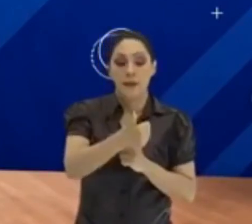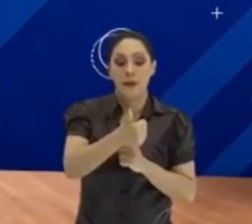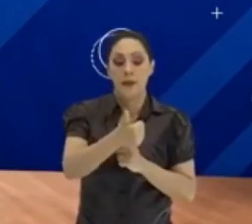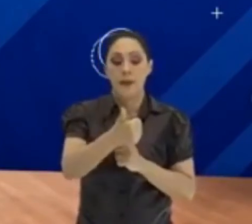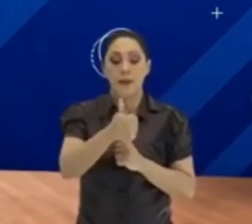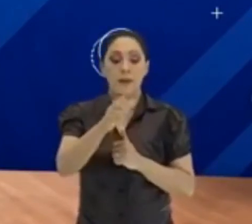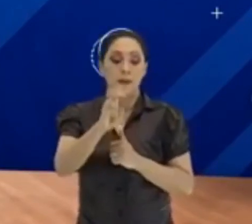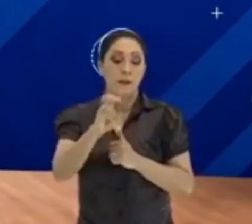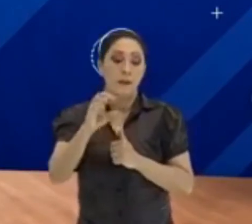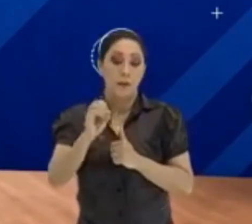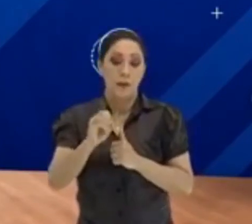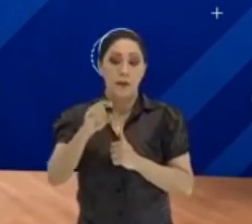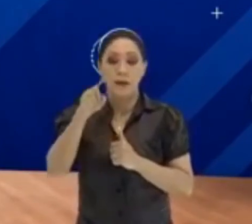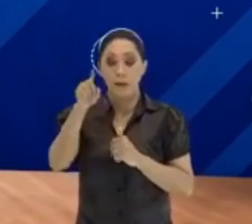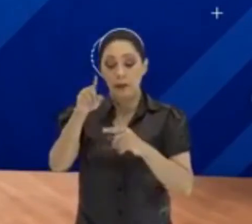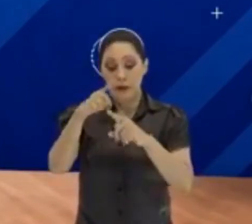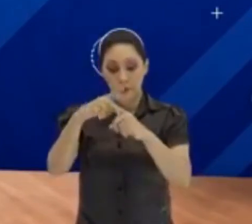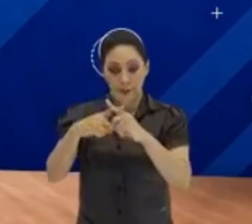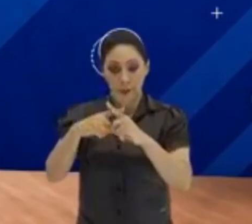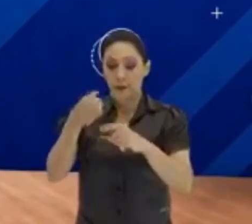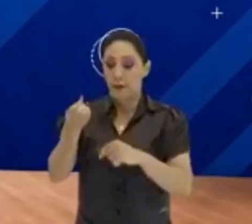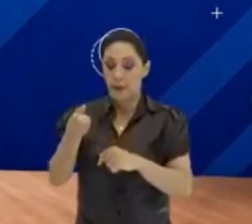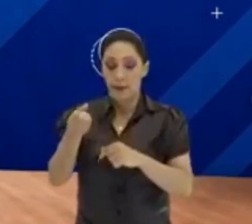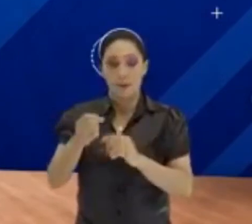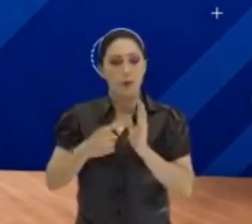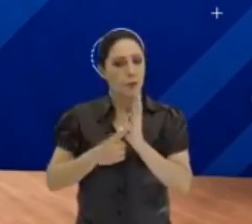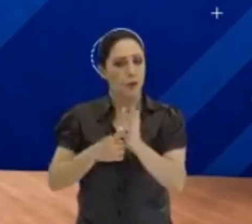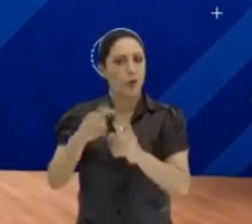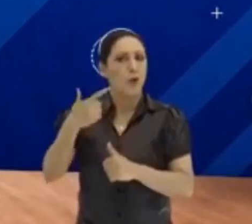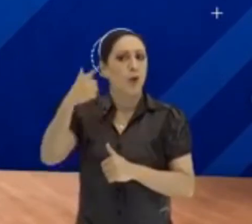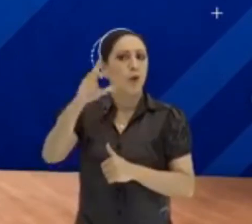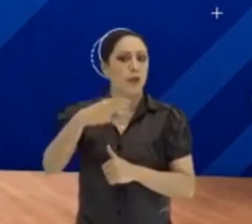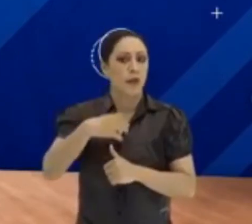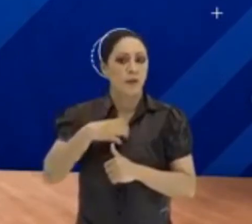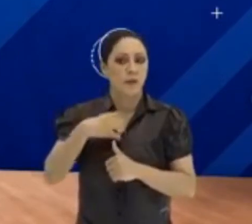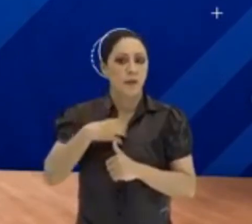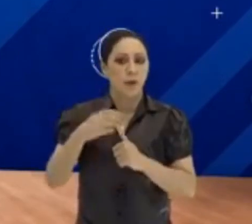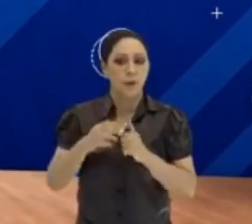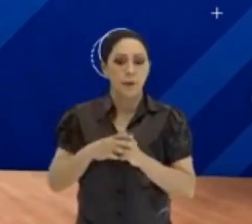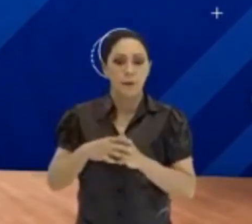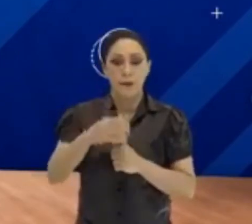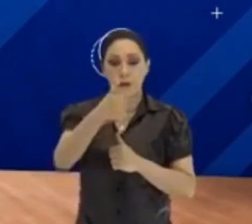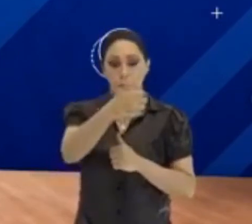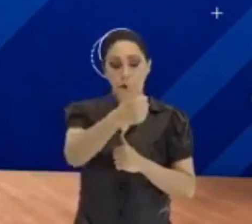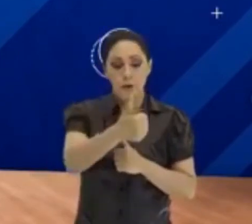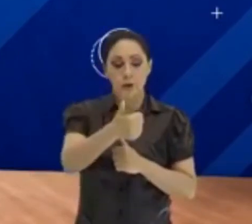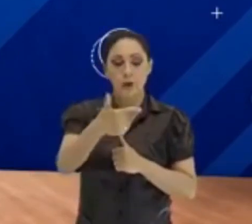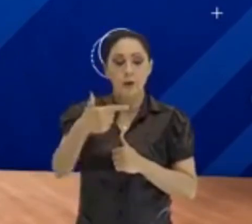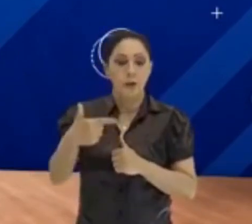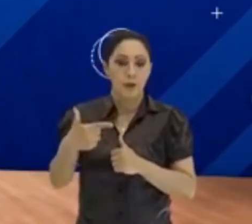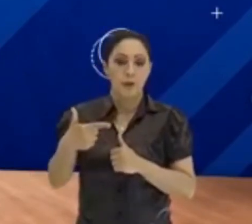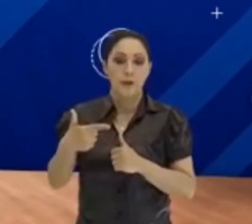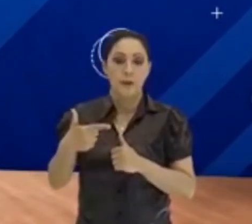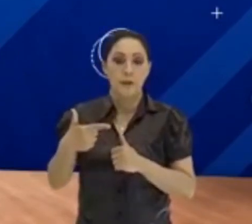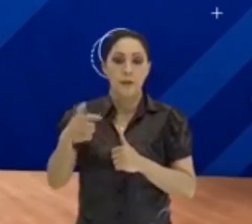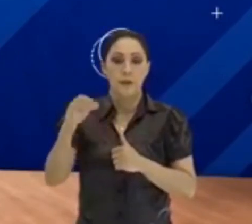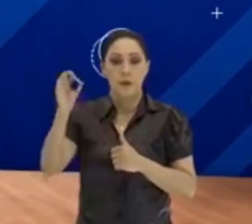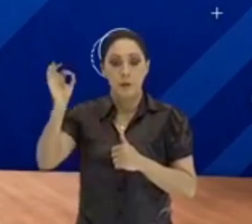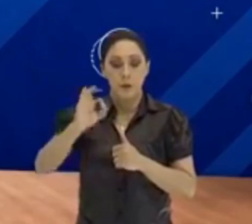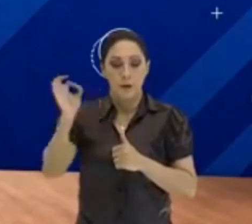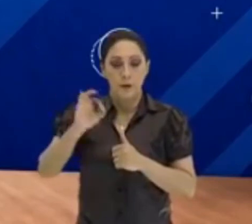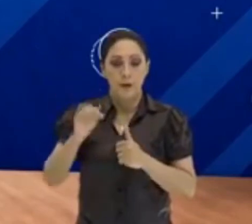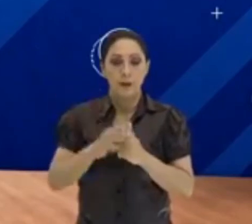Você percebeu aí que eu já estou te dando outra maneira de se fazer? Ou 12%? 12 meses. 6%? 6 meses,